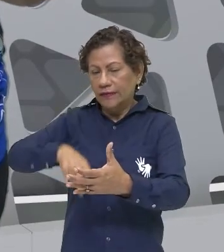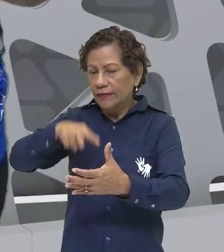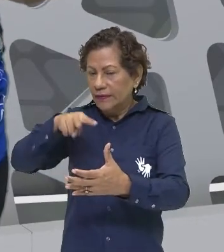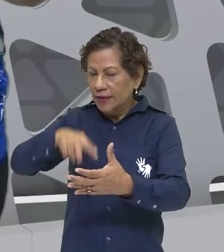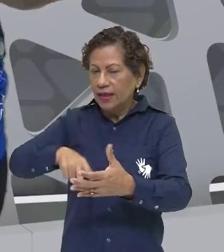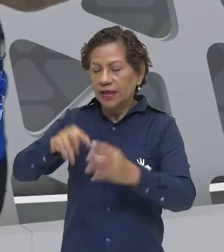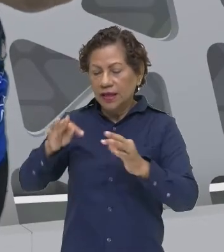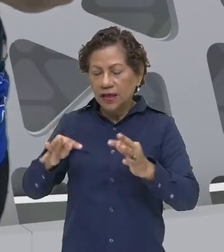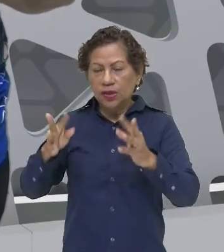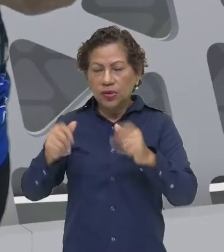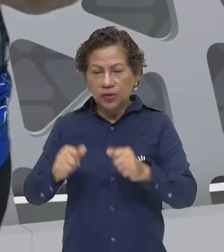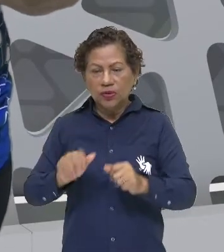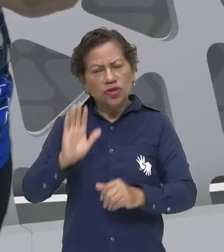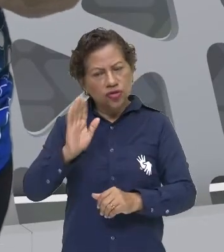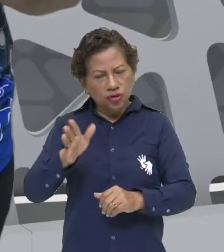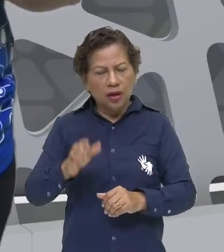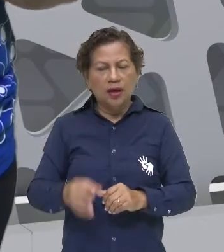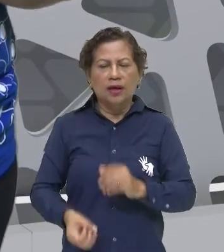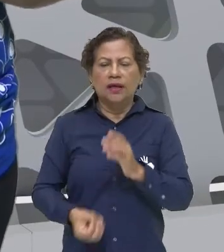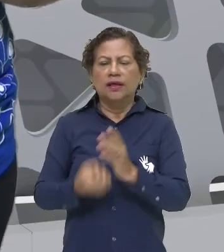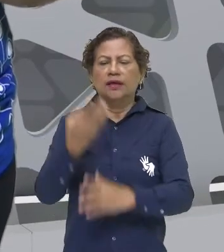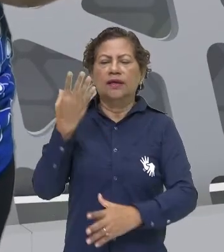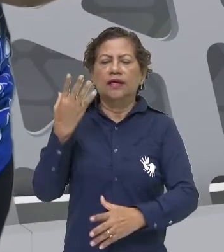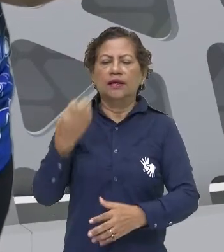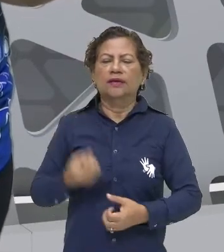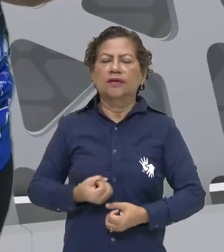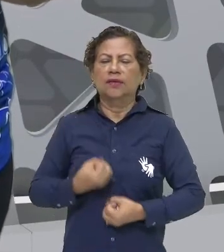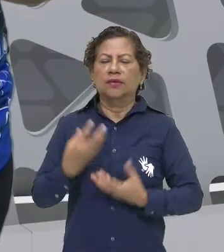Ali é uma poesia dadaísta.